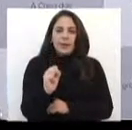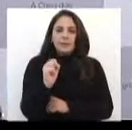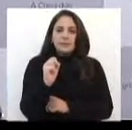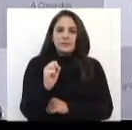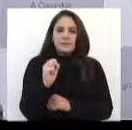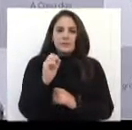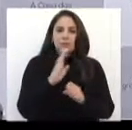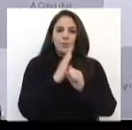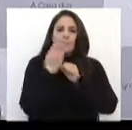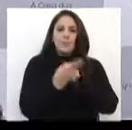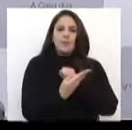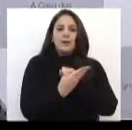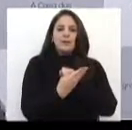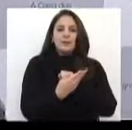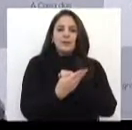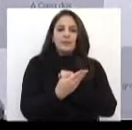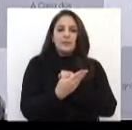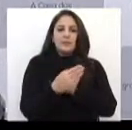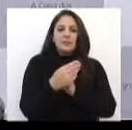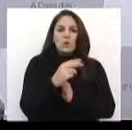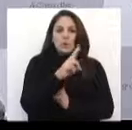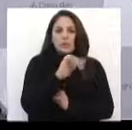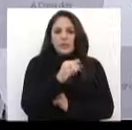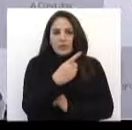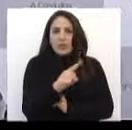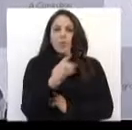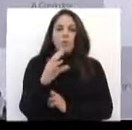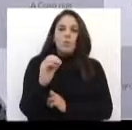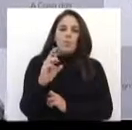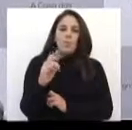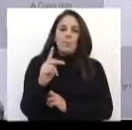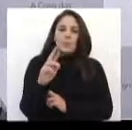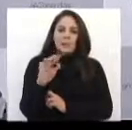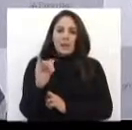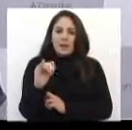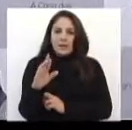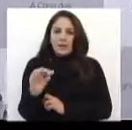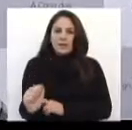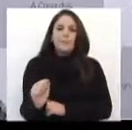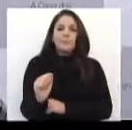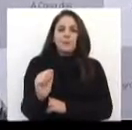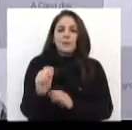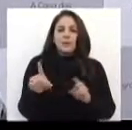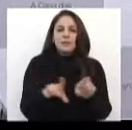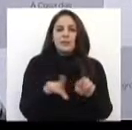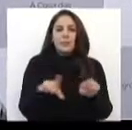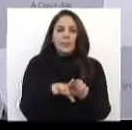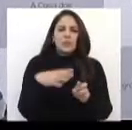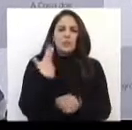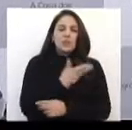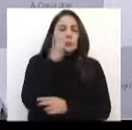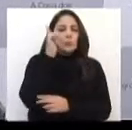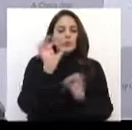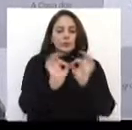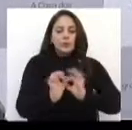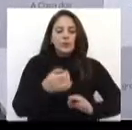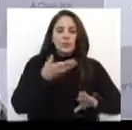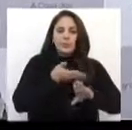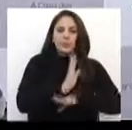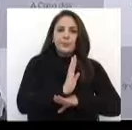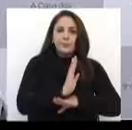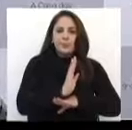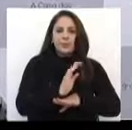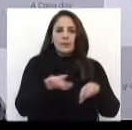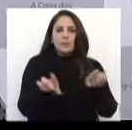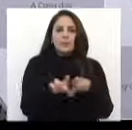da Vila União, da Vila Operária, do Nonuai, que a gente conseguiu os projetos aprovados,